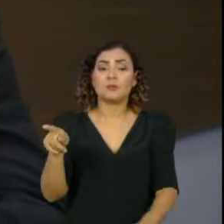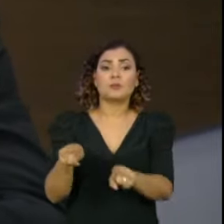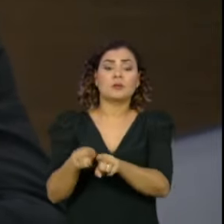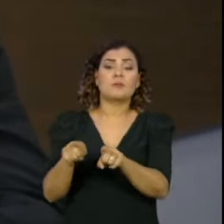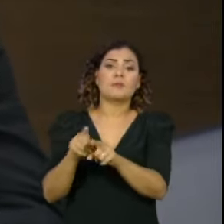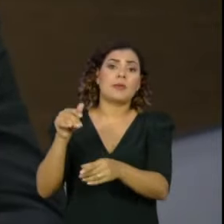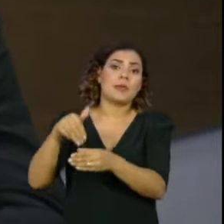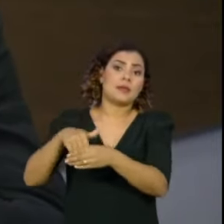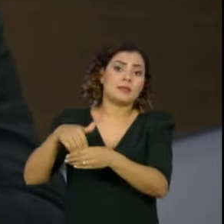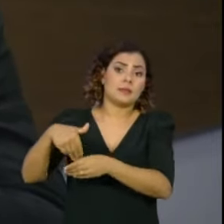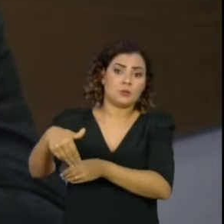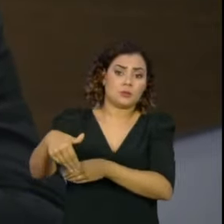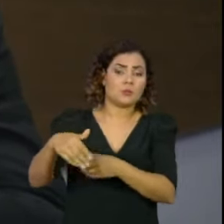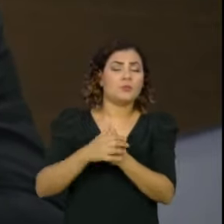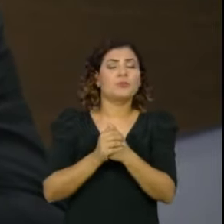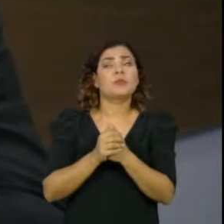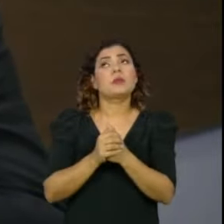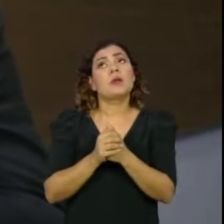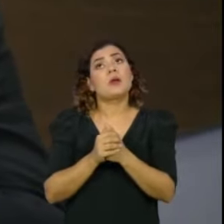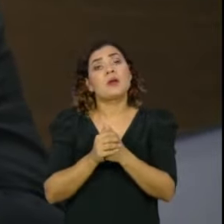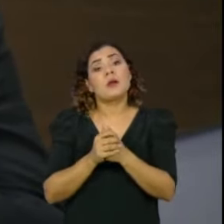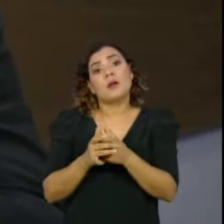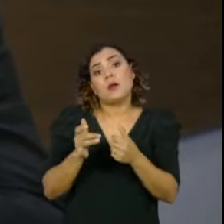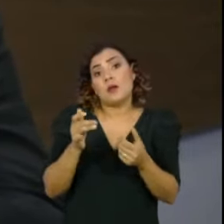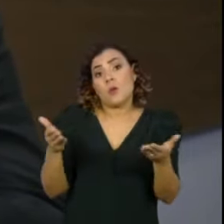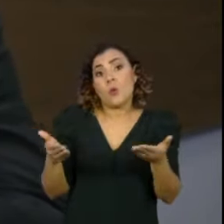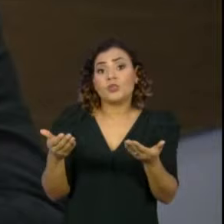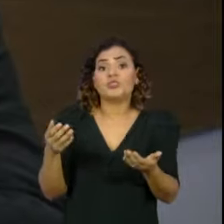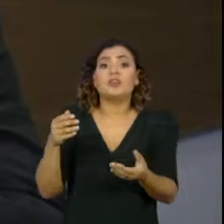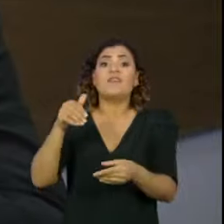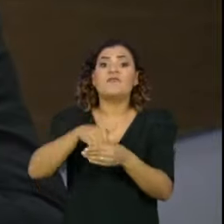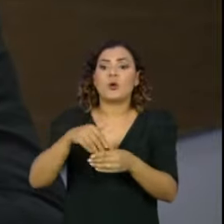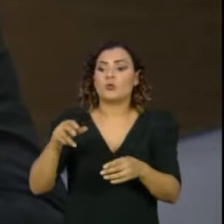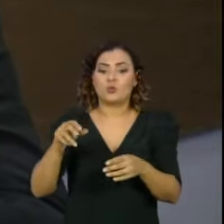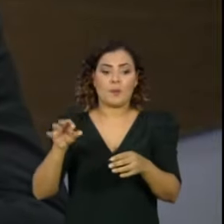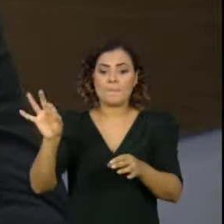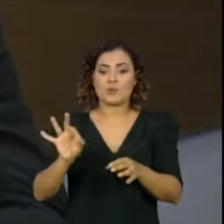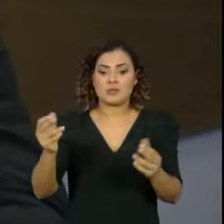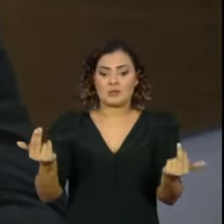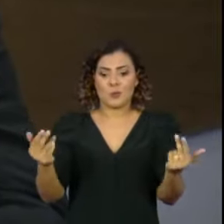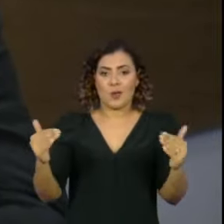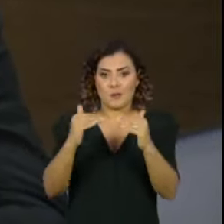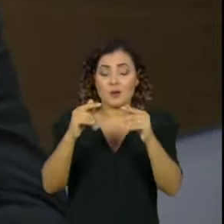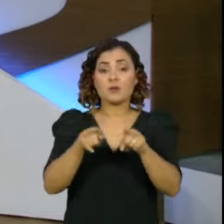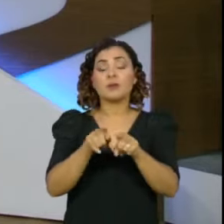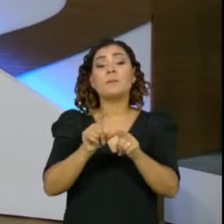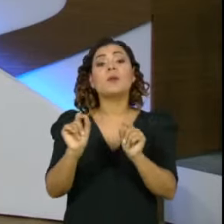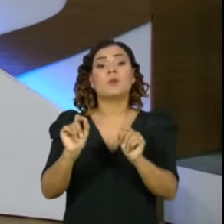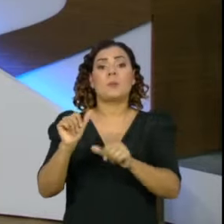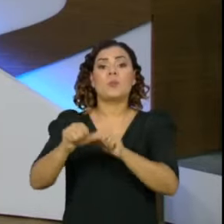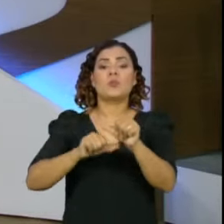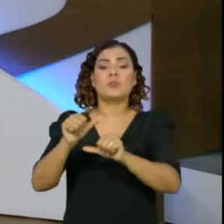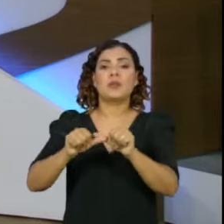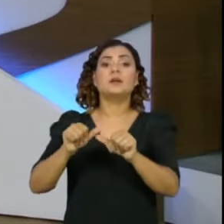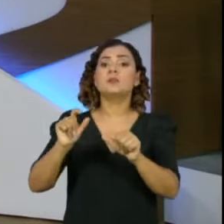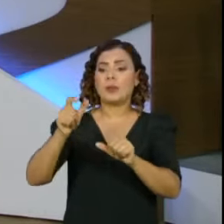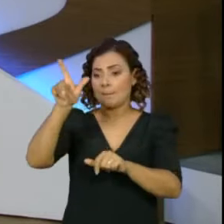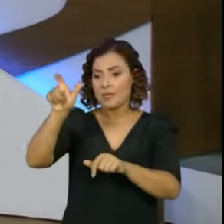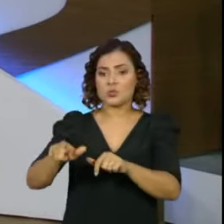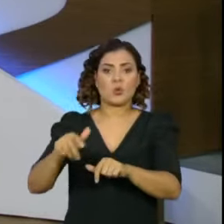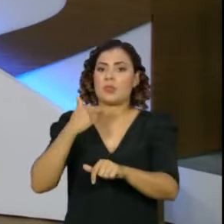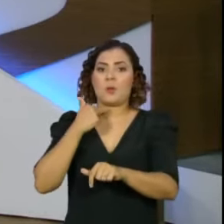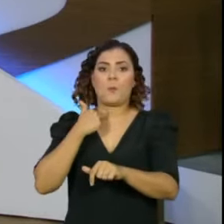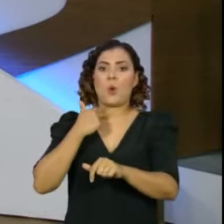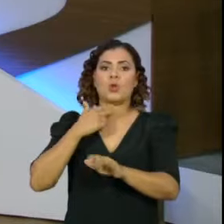proporcionais, hoje proporcionais. Existe discussão sobre mudanças na lei da ficha limpa, sobre questões legais